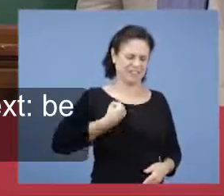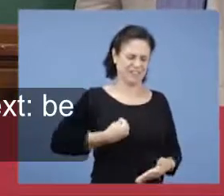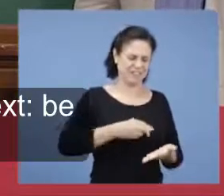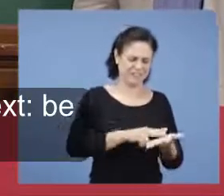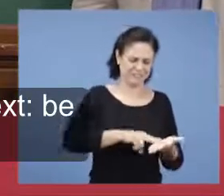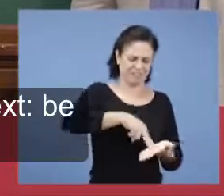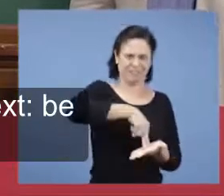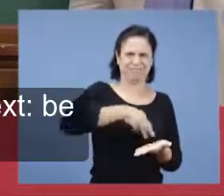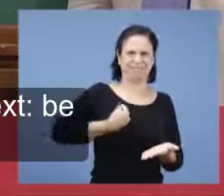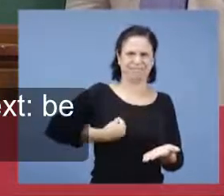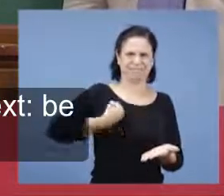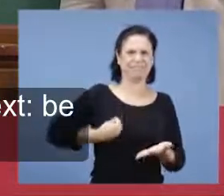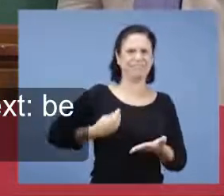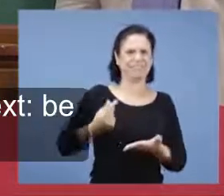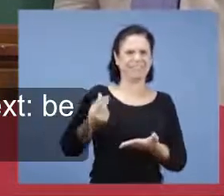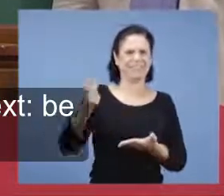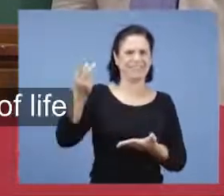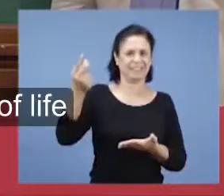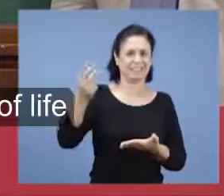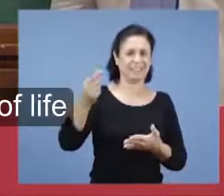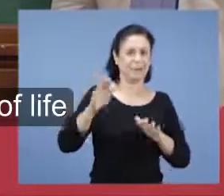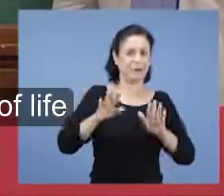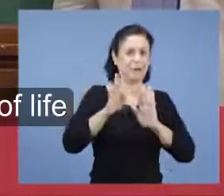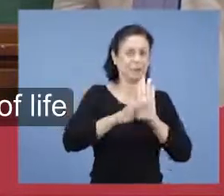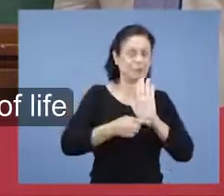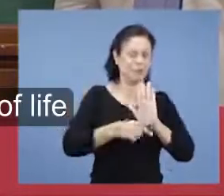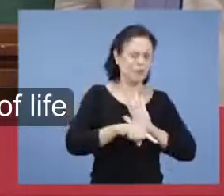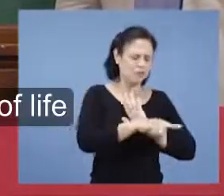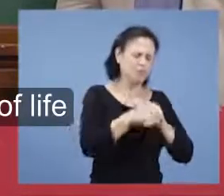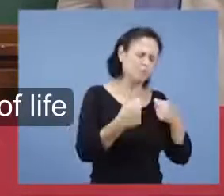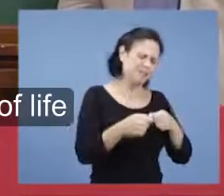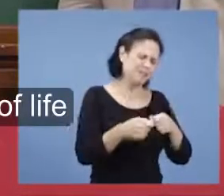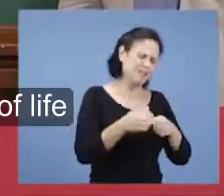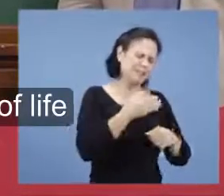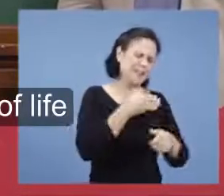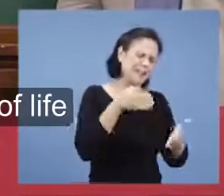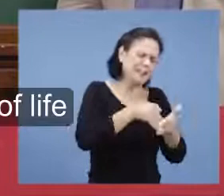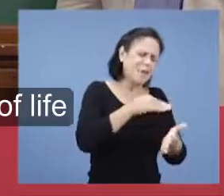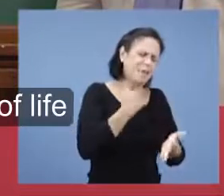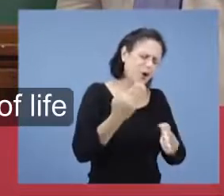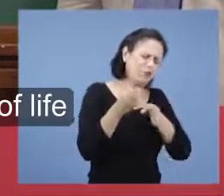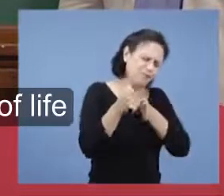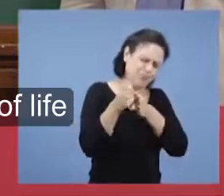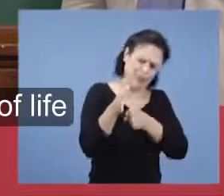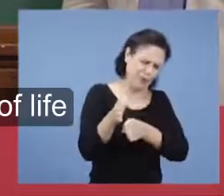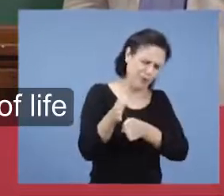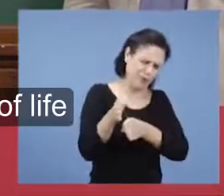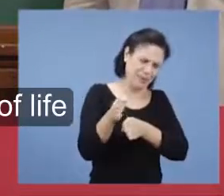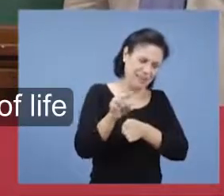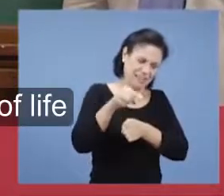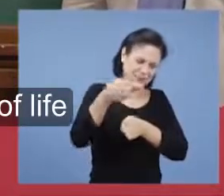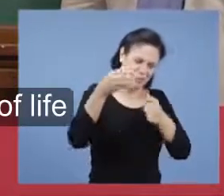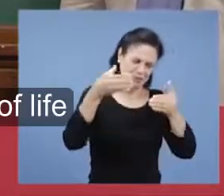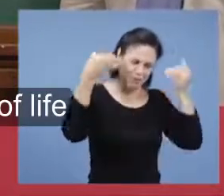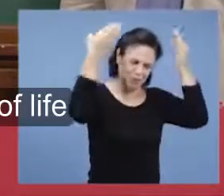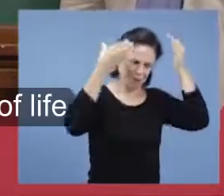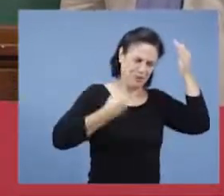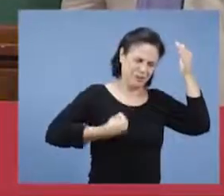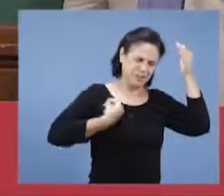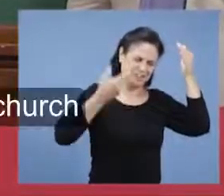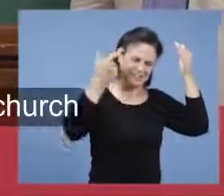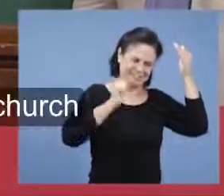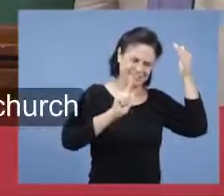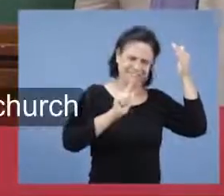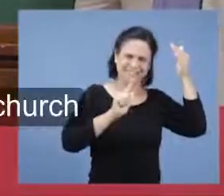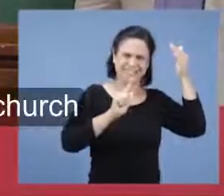Ser fiel, aí o texto, até a morte. E dar-te-ei a coroa da vida.